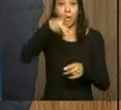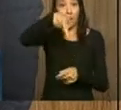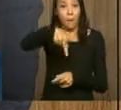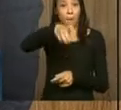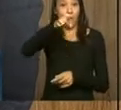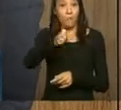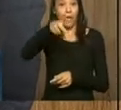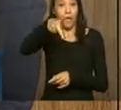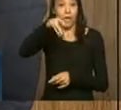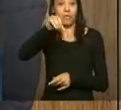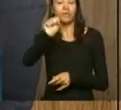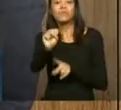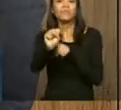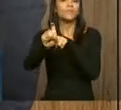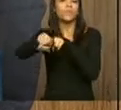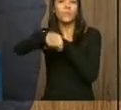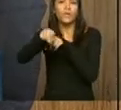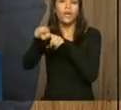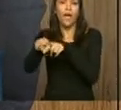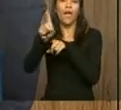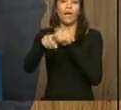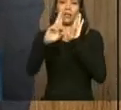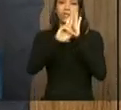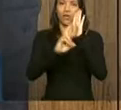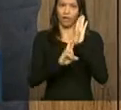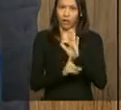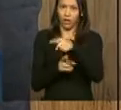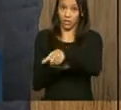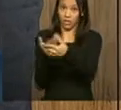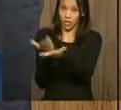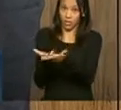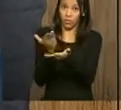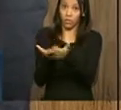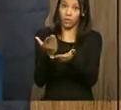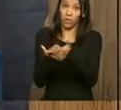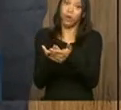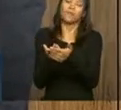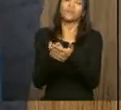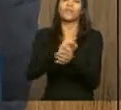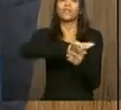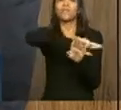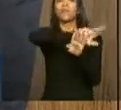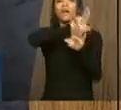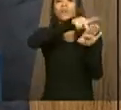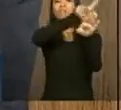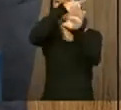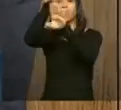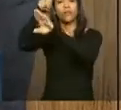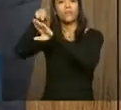and Profit Shifting, que são as medidas que estão sendo estudadas entre os países, para evitar